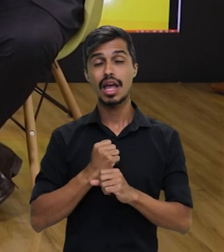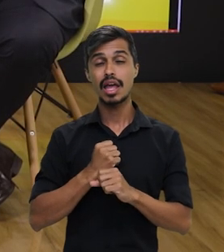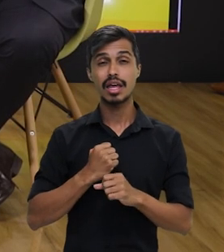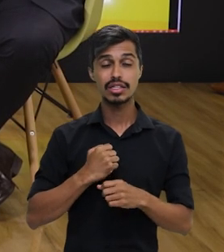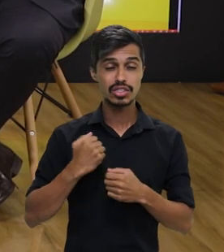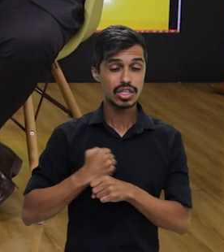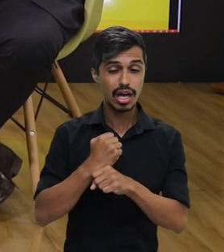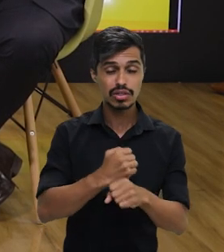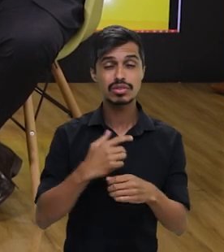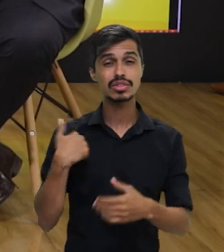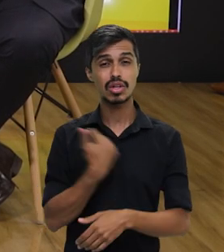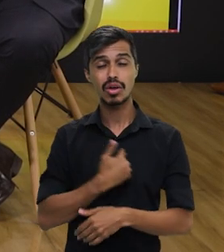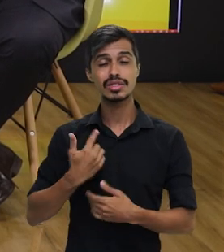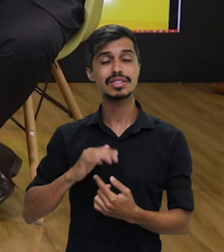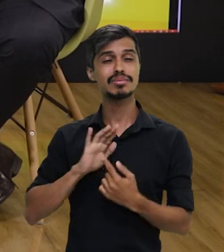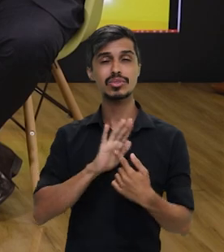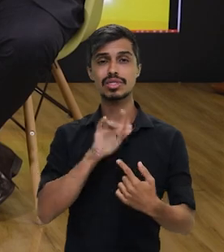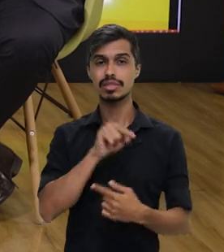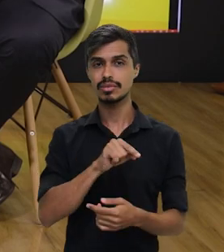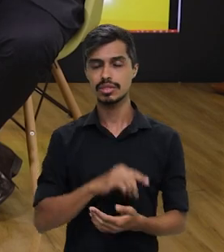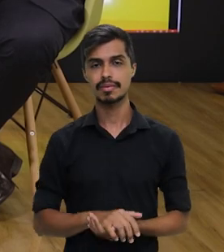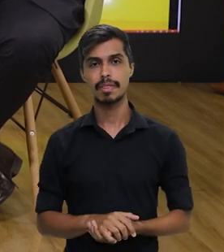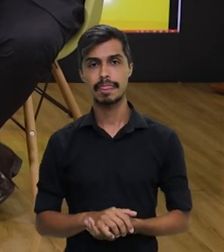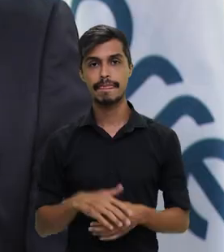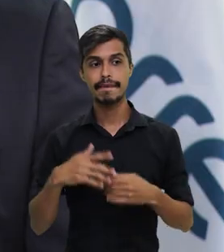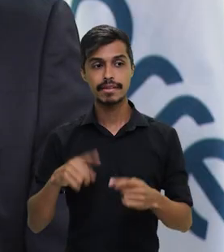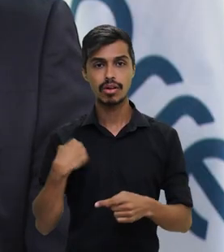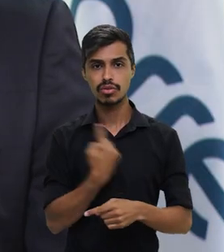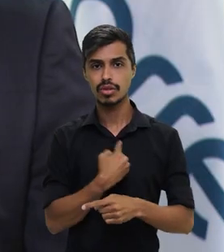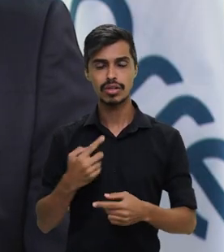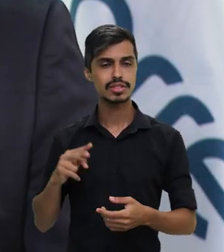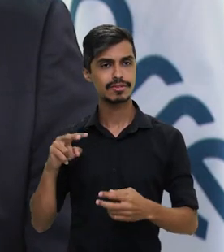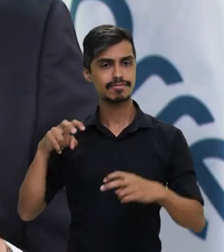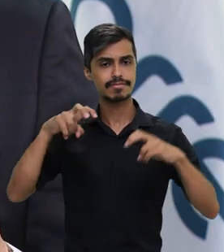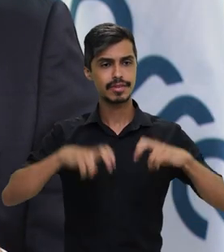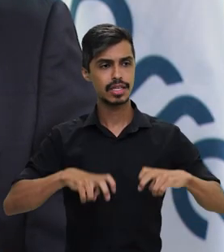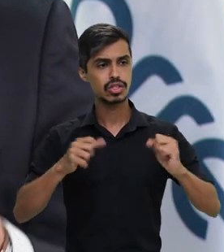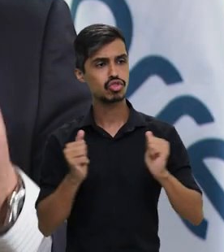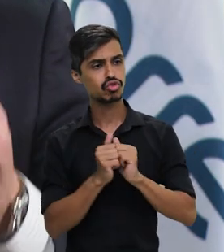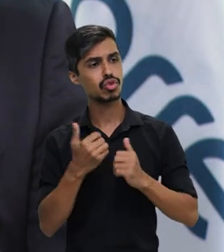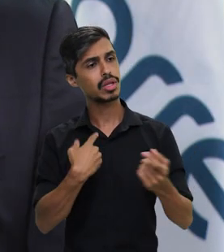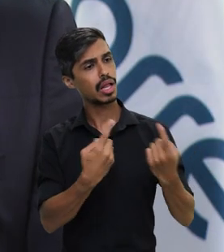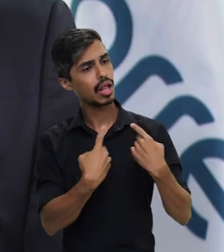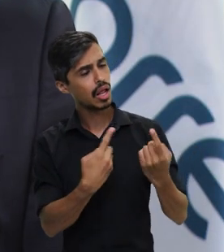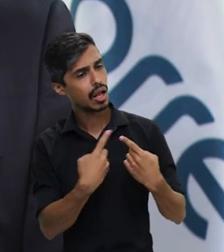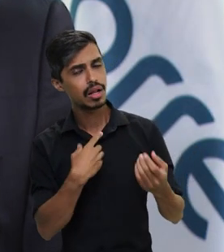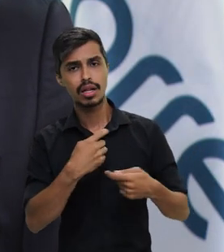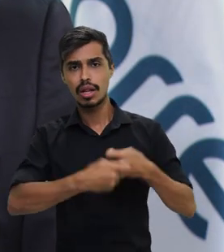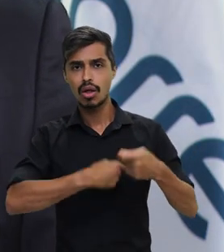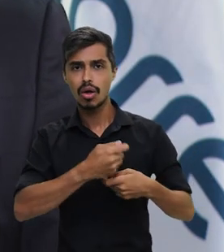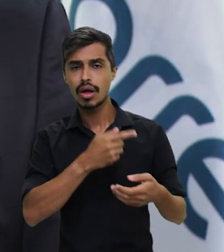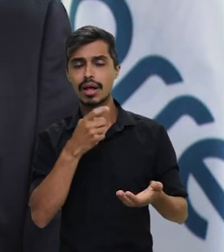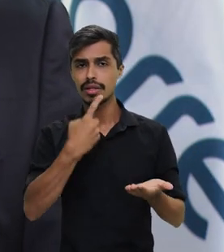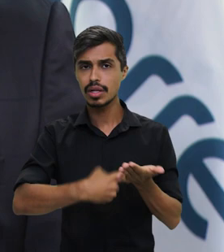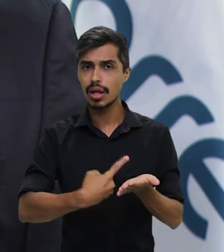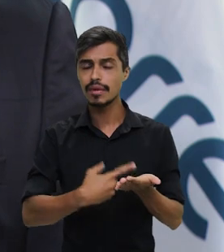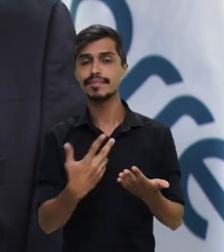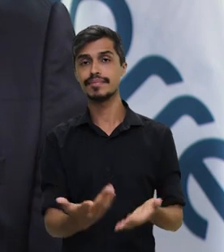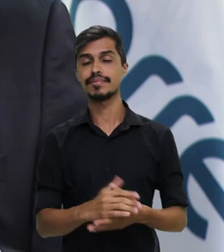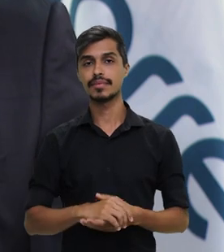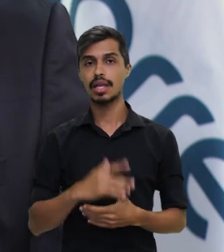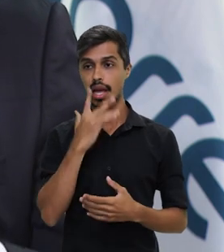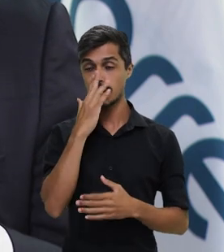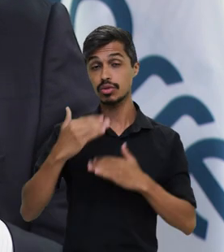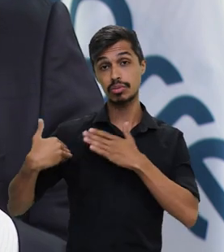Então, gente apresentou esses dados para a classe trabalhadora e sentamos na mesa para negociar com base nesses princípios. Então, eu acho que foi um